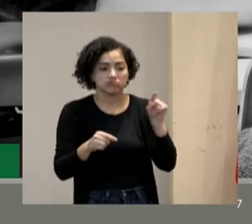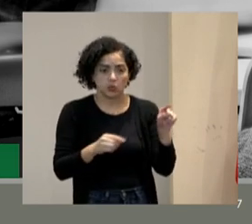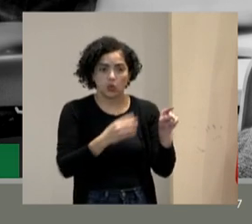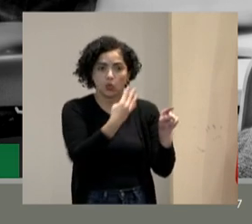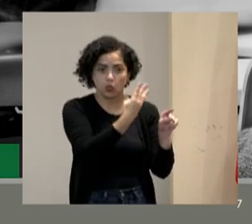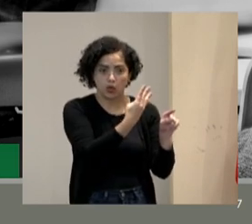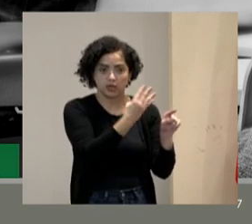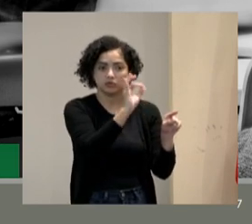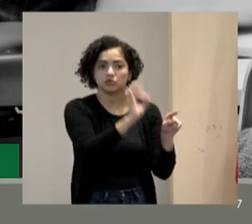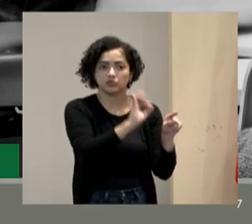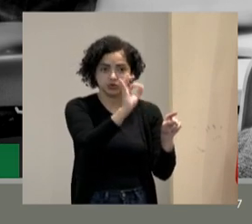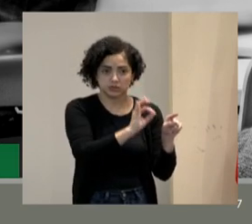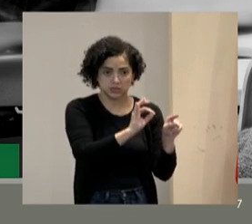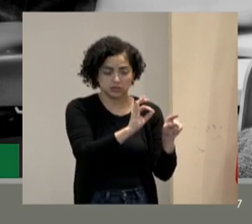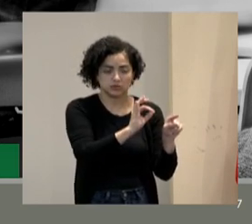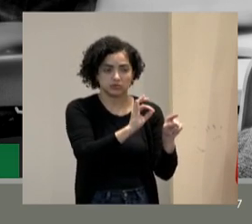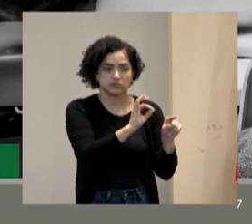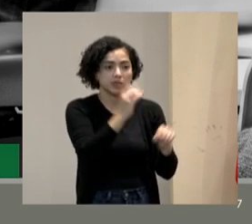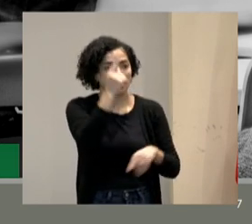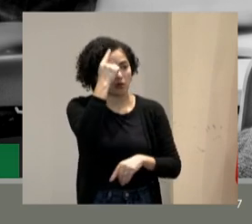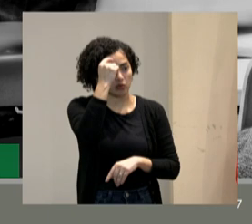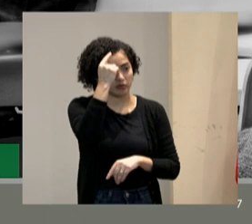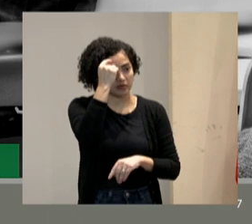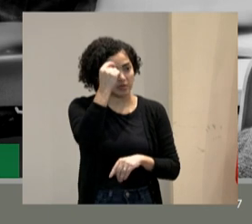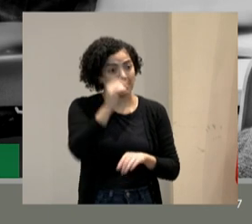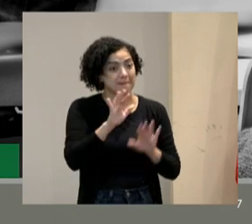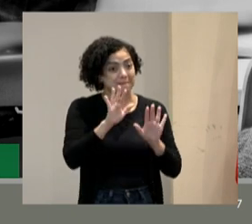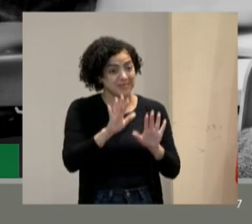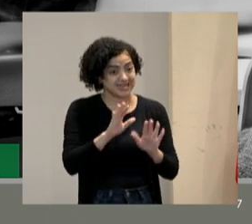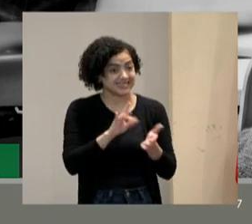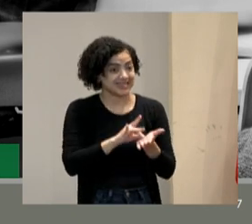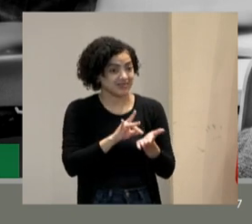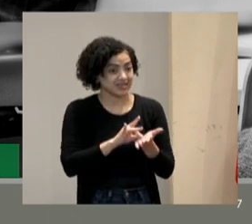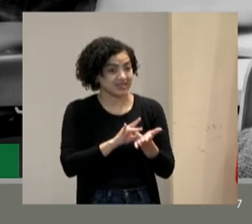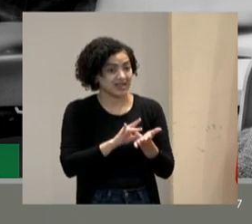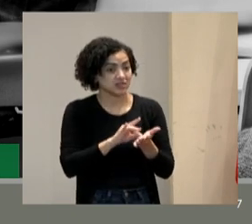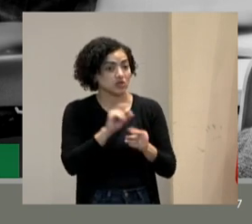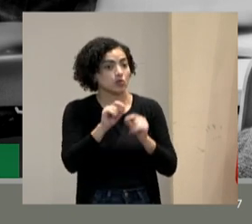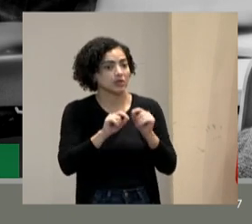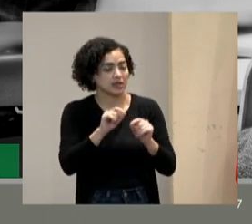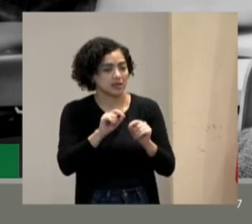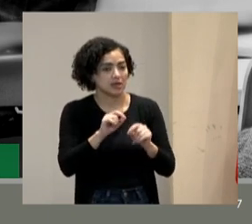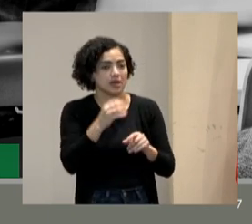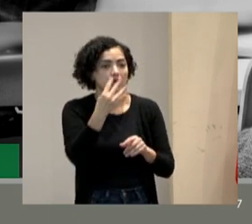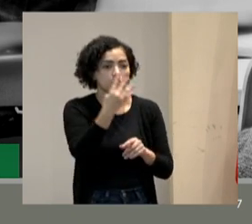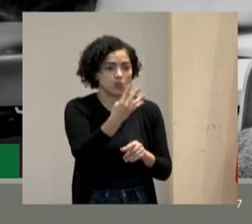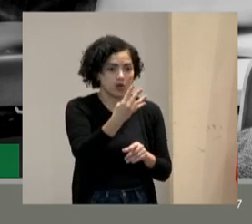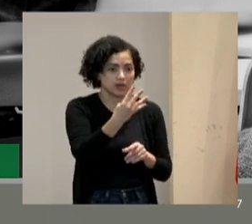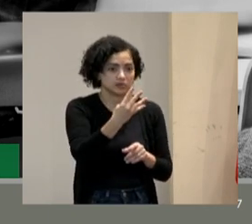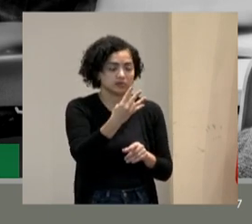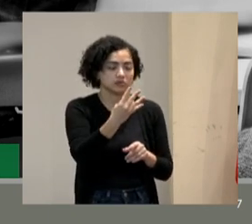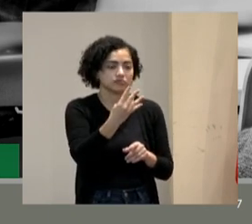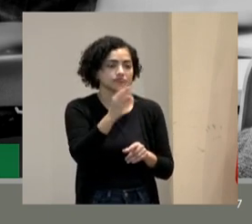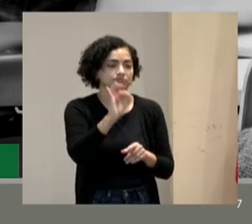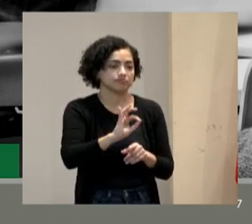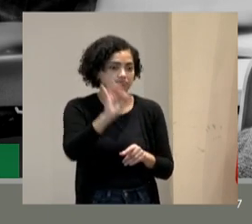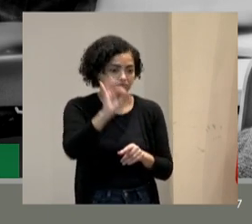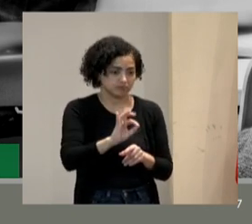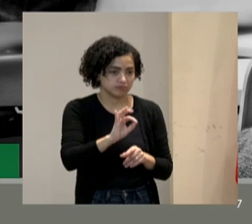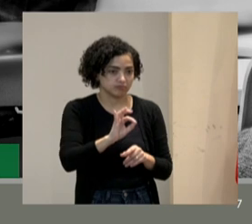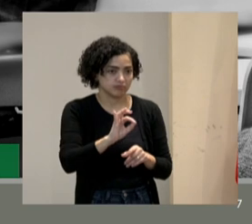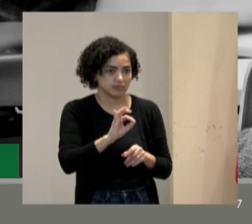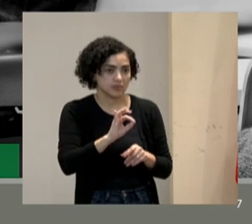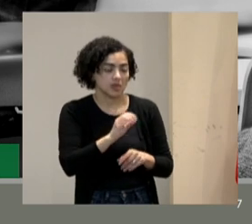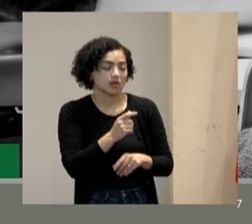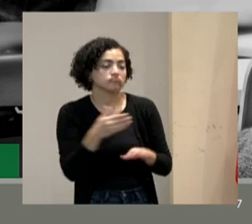universitário. Só que na verdade é 0,4% da população PCD hoje está na